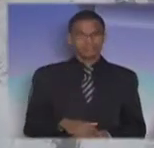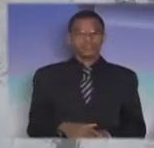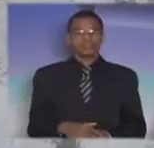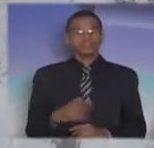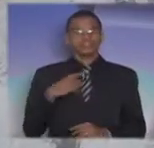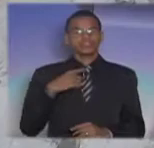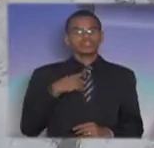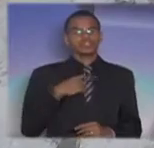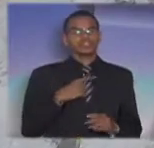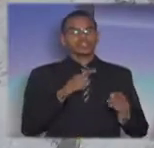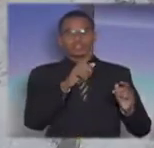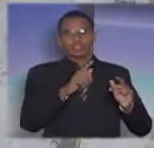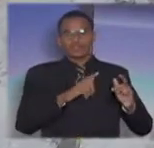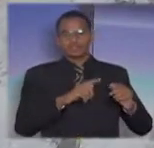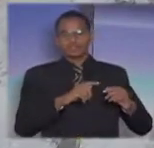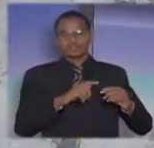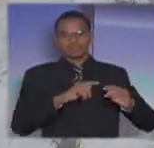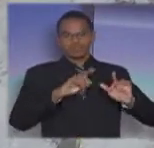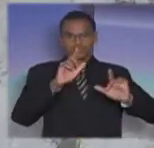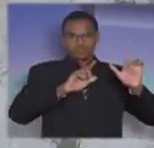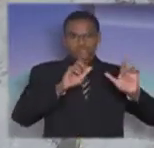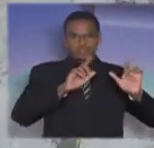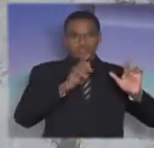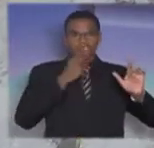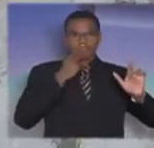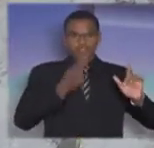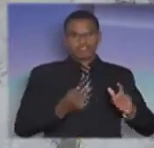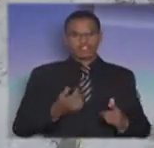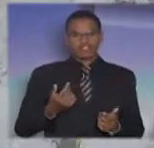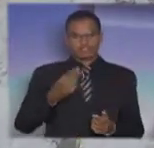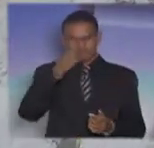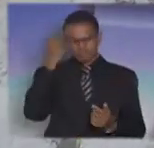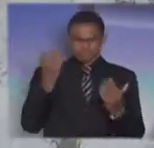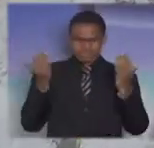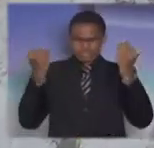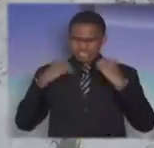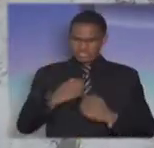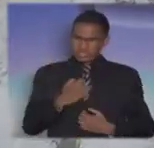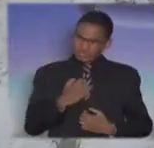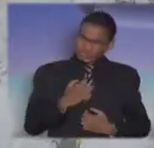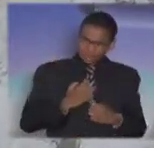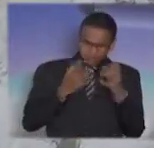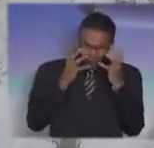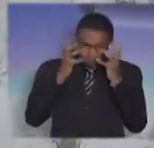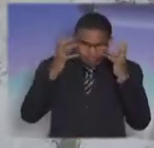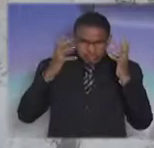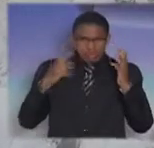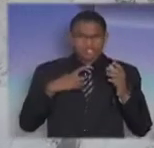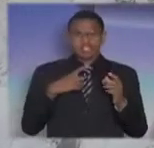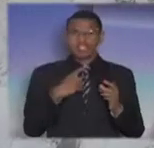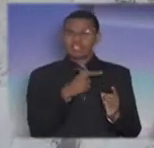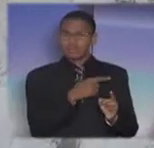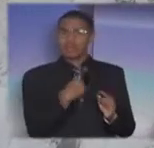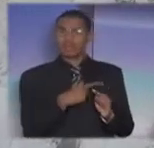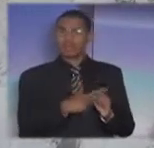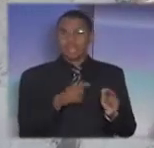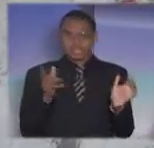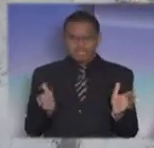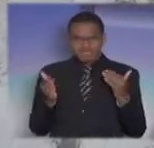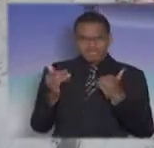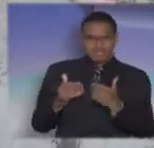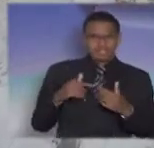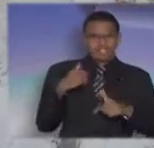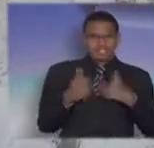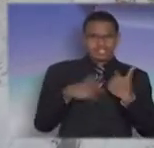sobre estresse. A pessoa lá, senhora presidente, dizendo que ela era vítima de estresse, porque ela trabalhava no escritório, deputada Alessia Brandão. Me